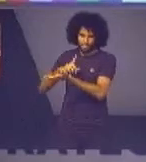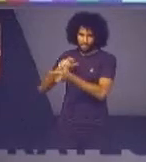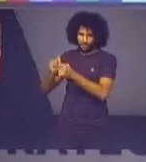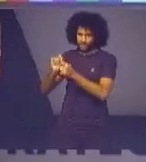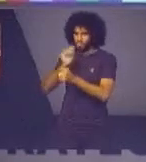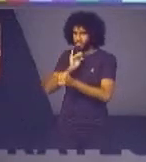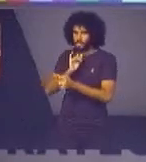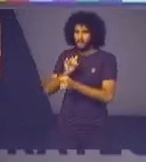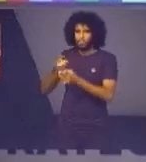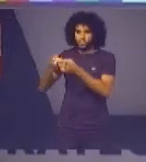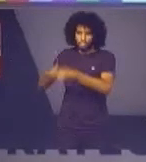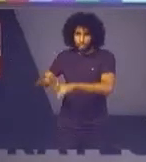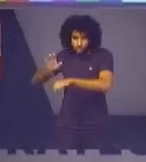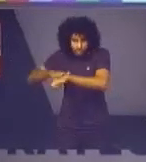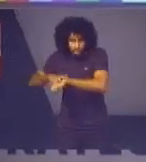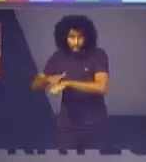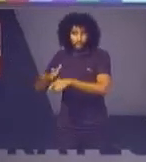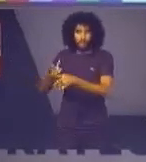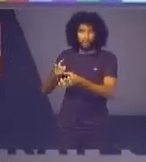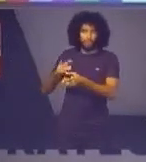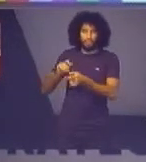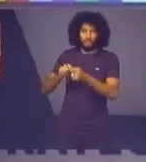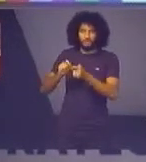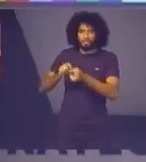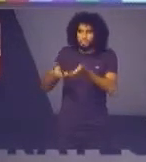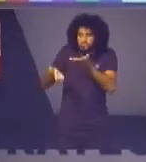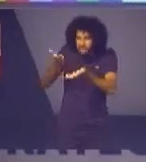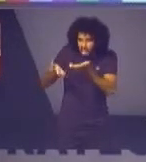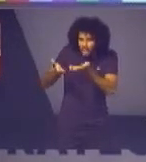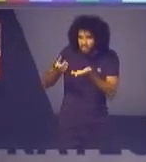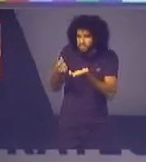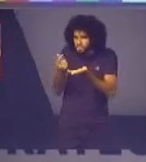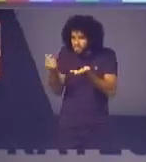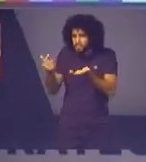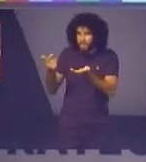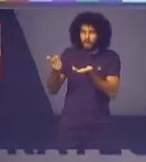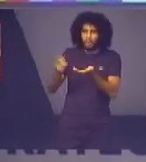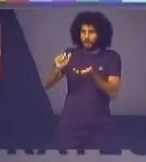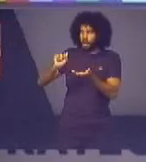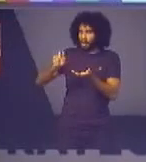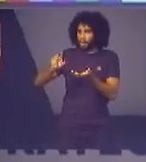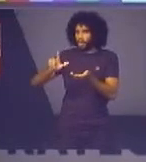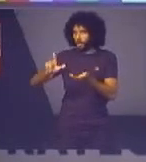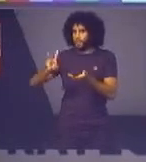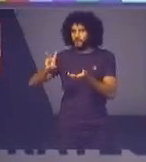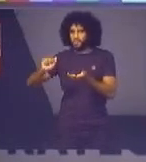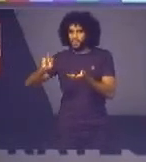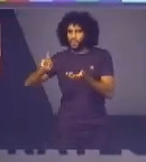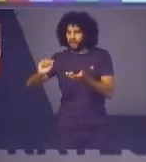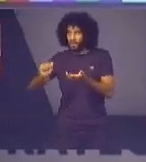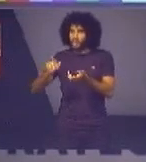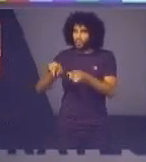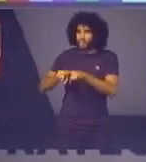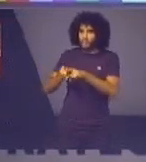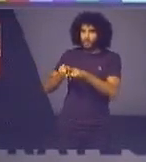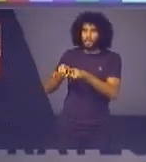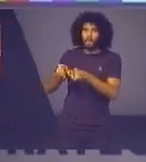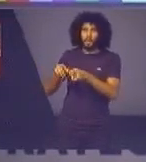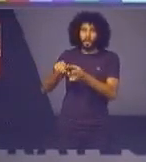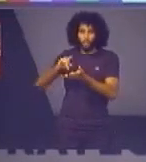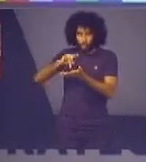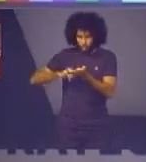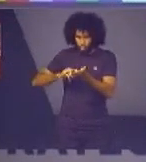divórcio na hora a retificação na hora fazendo levantamento de dinheiro um alvará na hora etc reconhecimento de paternidade uma gama